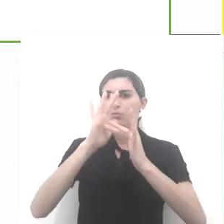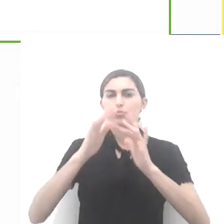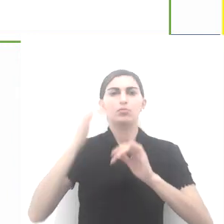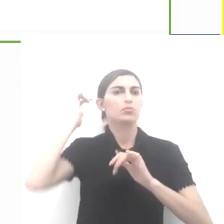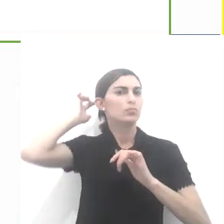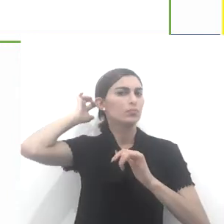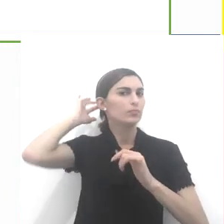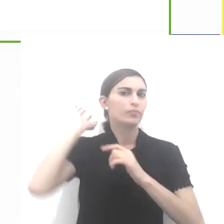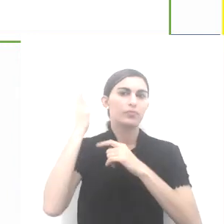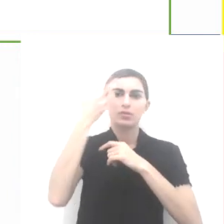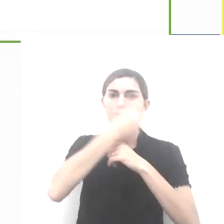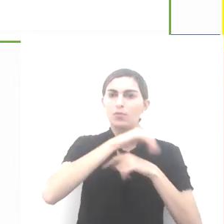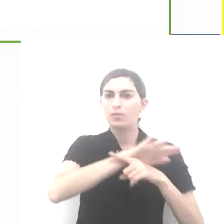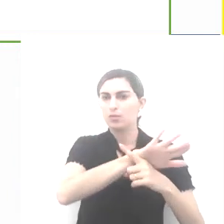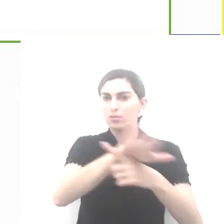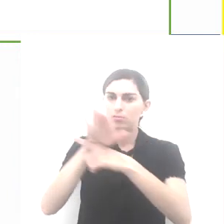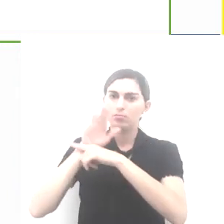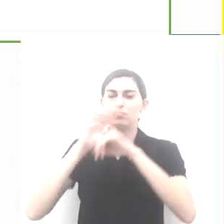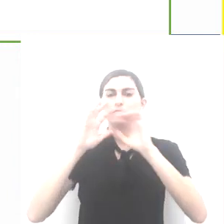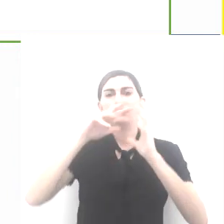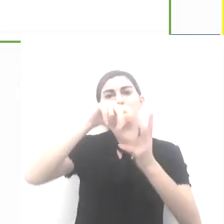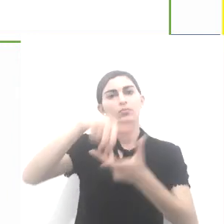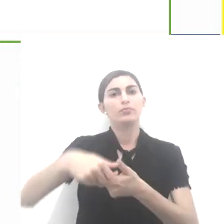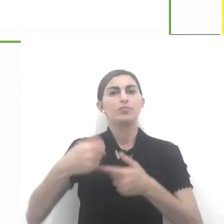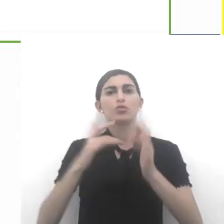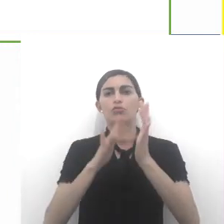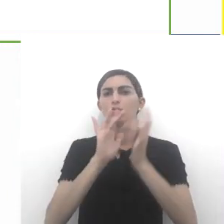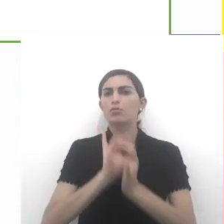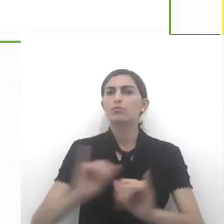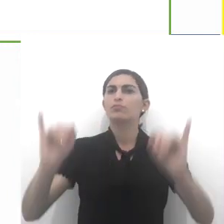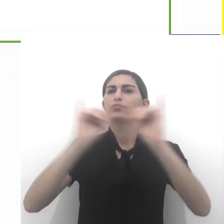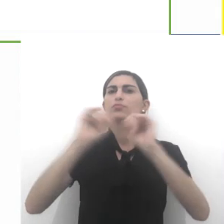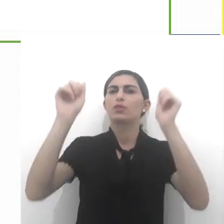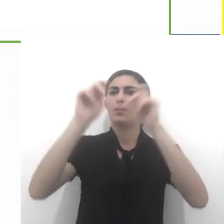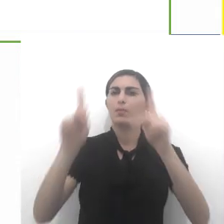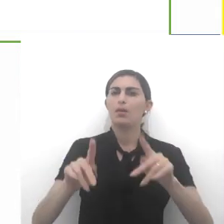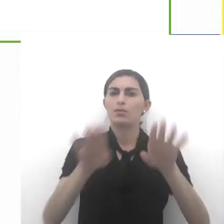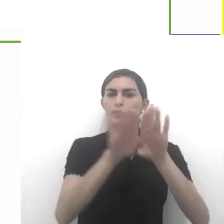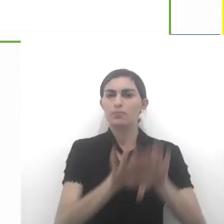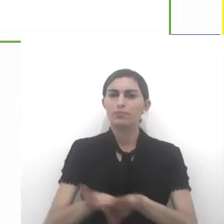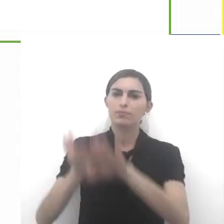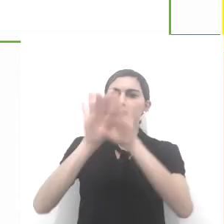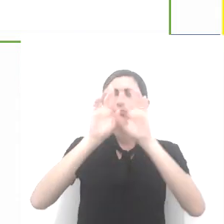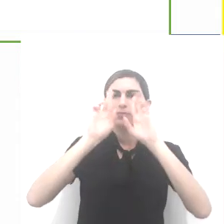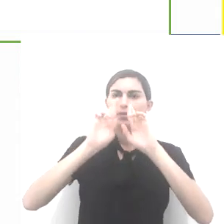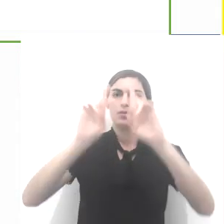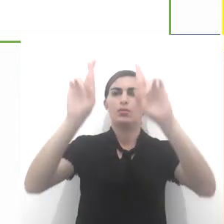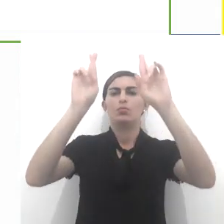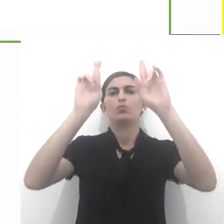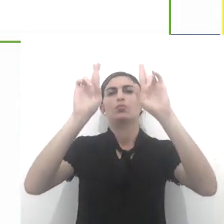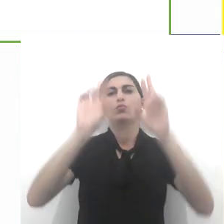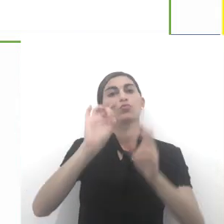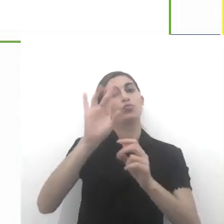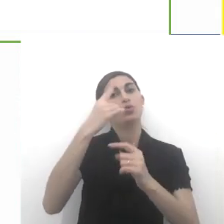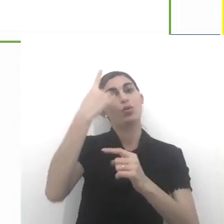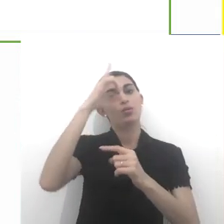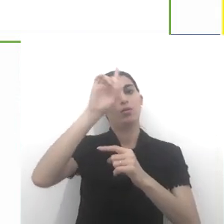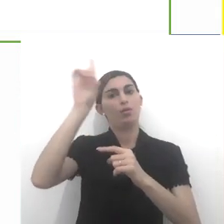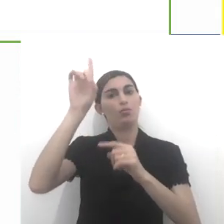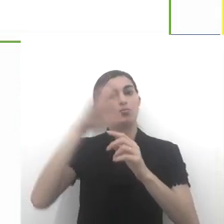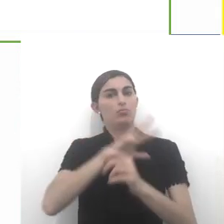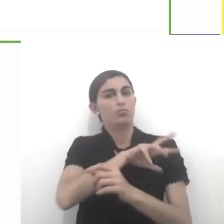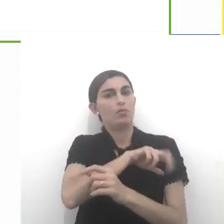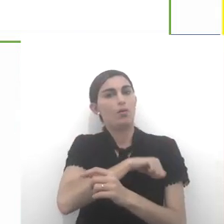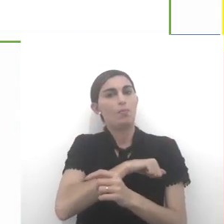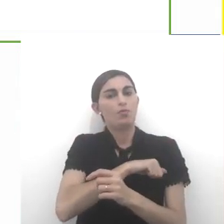para salvar a humanidade. Jesus Cristo pregava a paz, a harmonia, o respeito a um só Deus